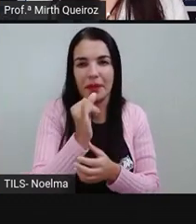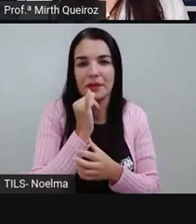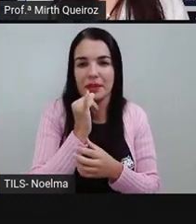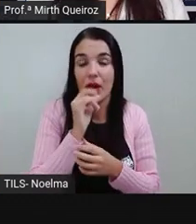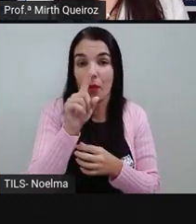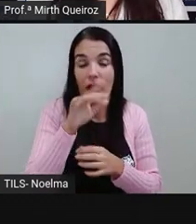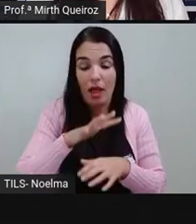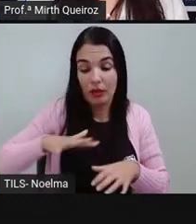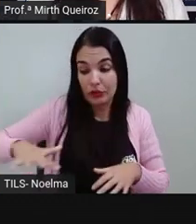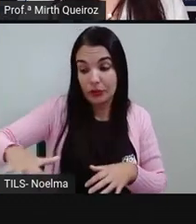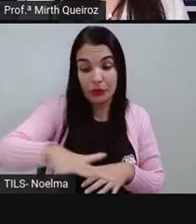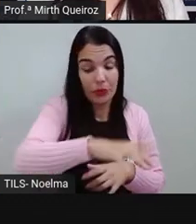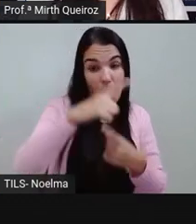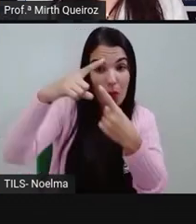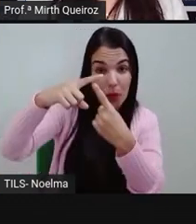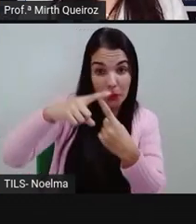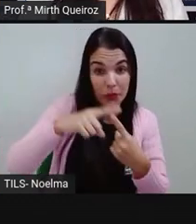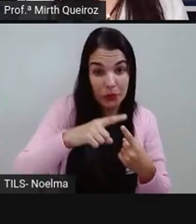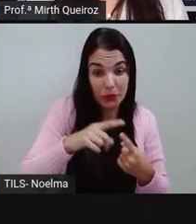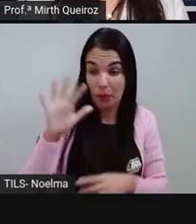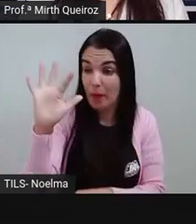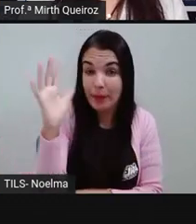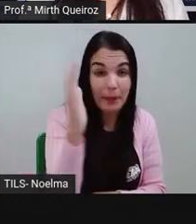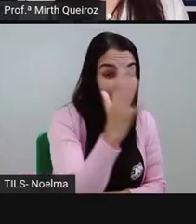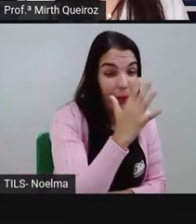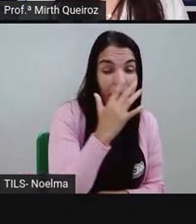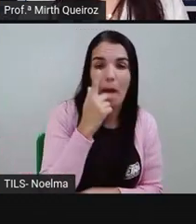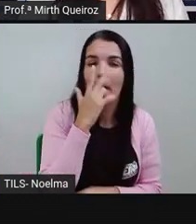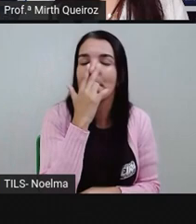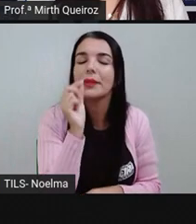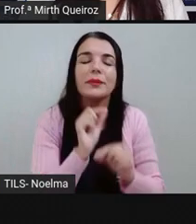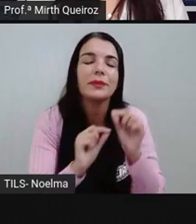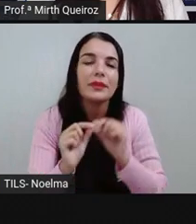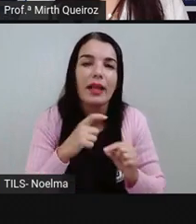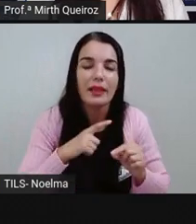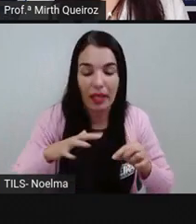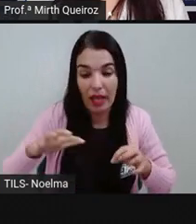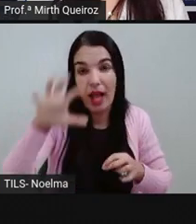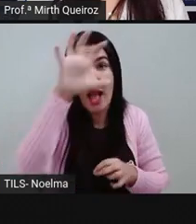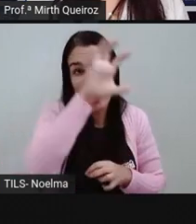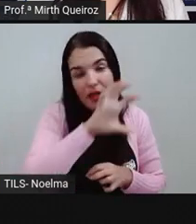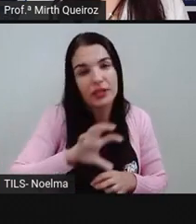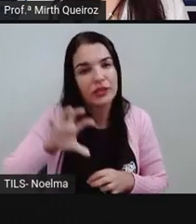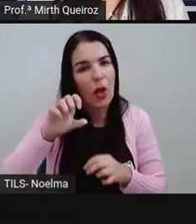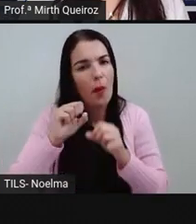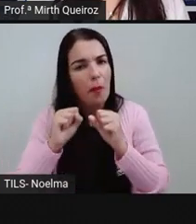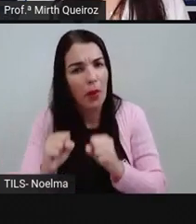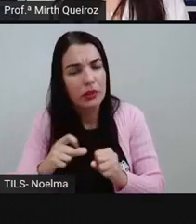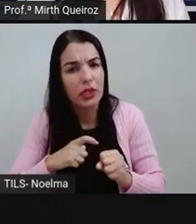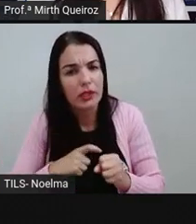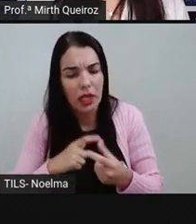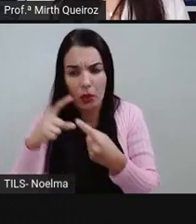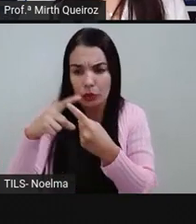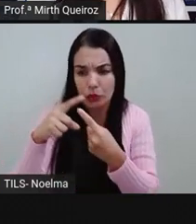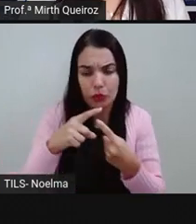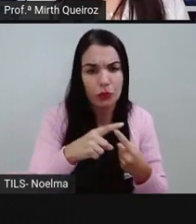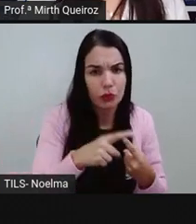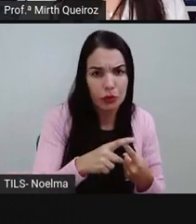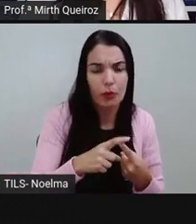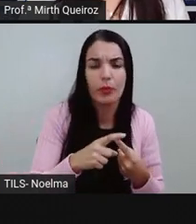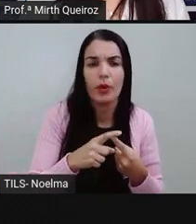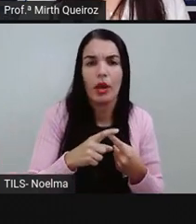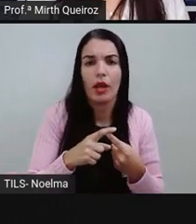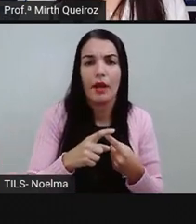o tipo de vegetação, às vezes coincidem ali, né? Devido à região. Pode ter mais um tipo de, por